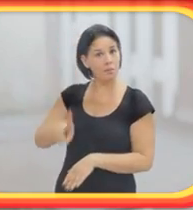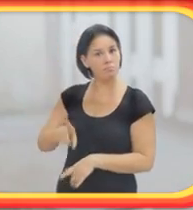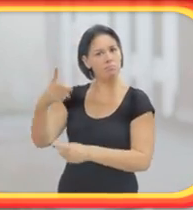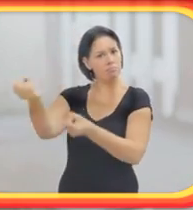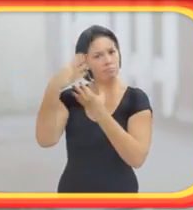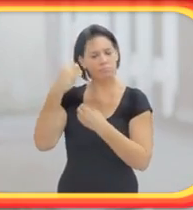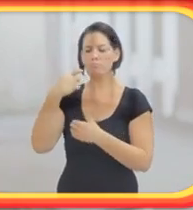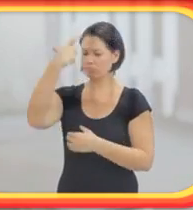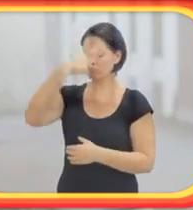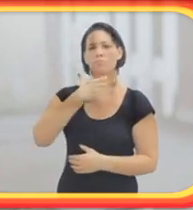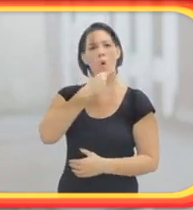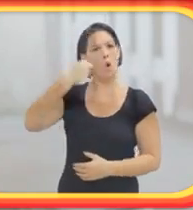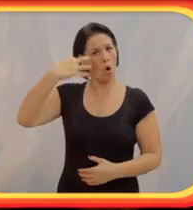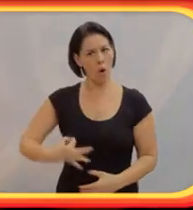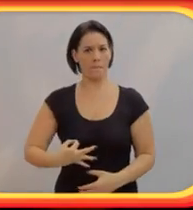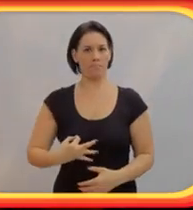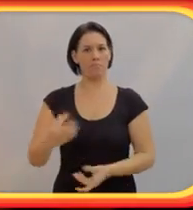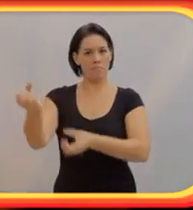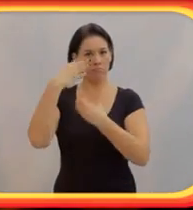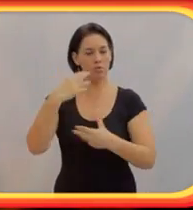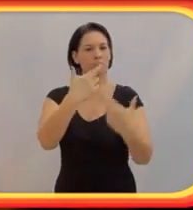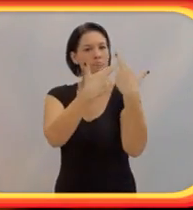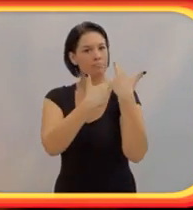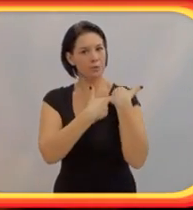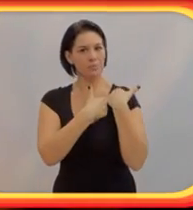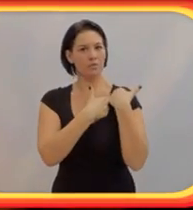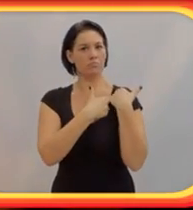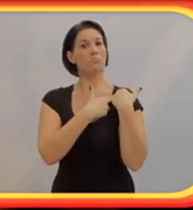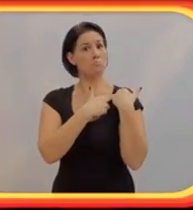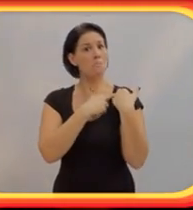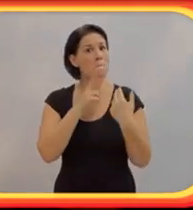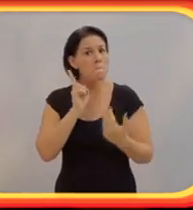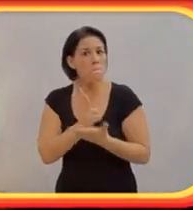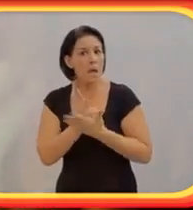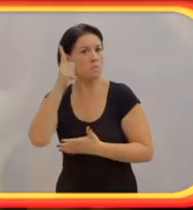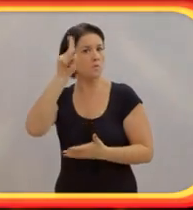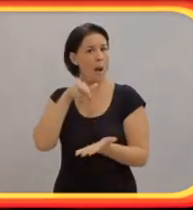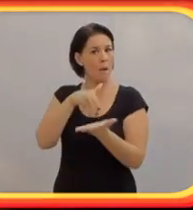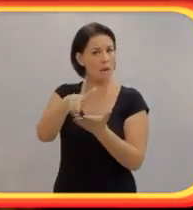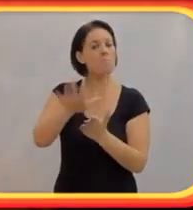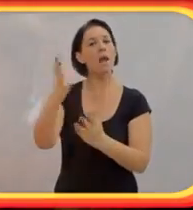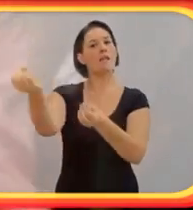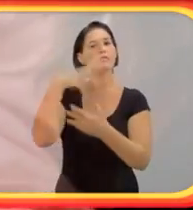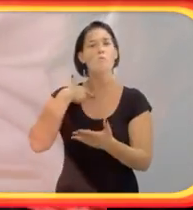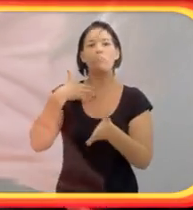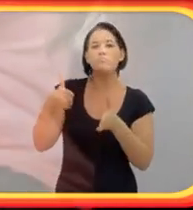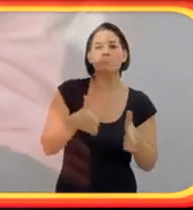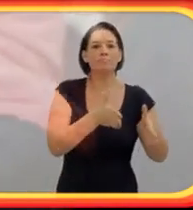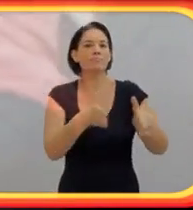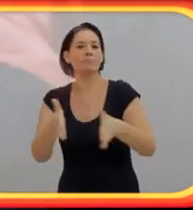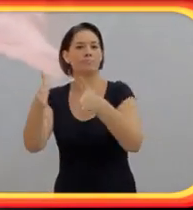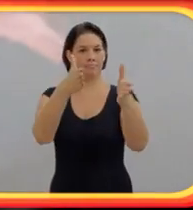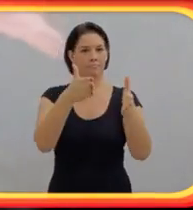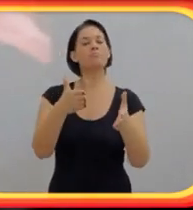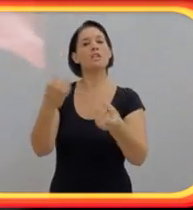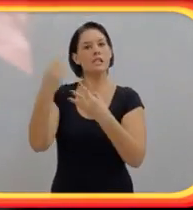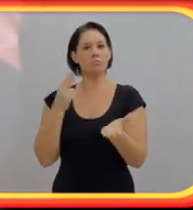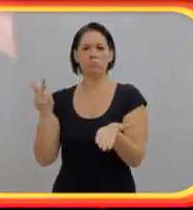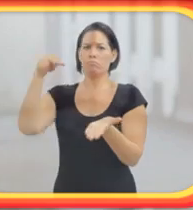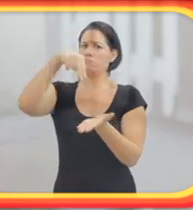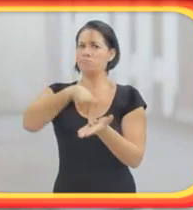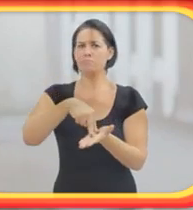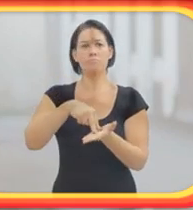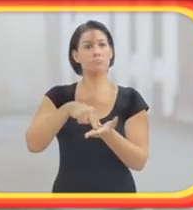me ensinou a ser homem, me ensinou a ter responsabilidade. Mesmo sem andar, ele me ensinou a caminhar, me ensina a